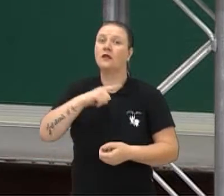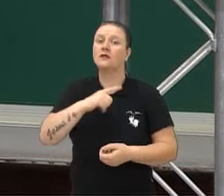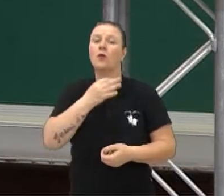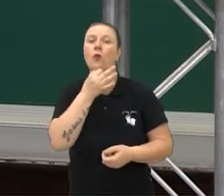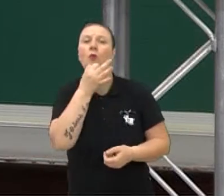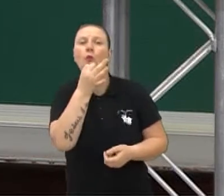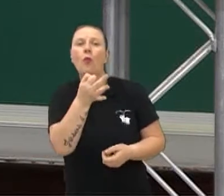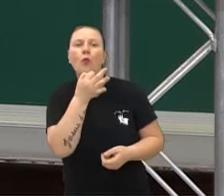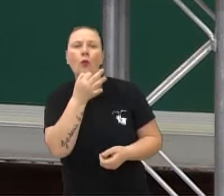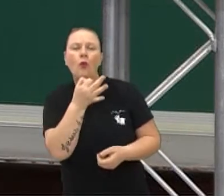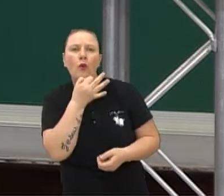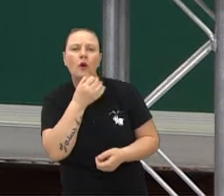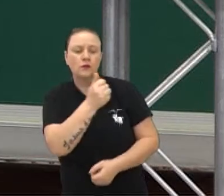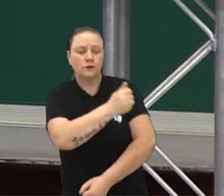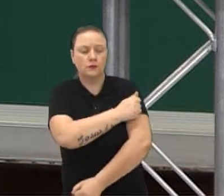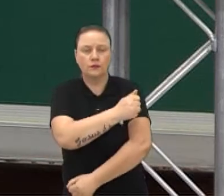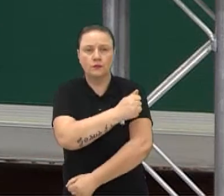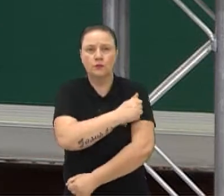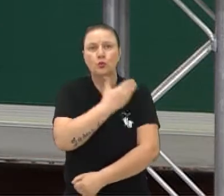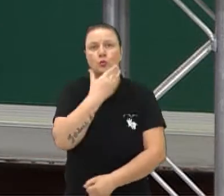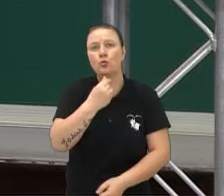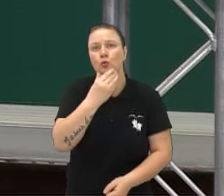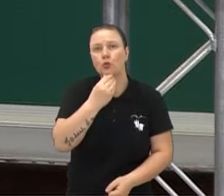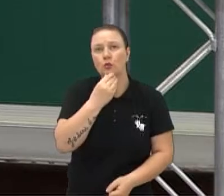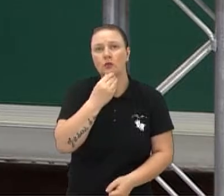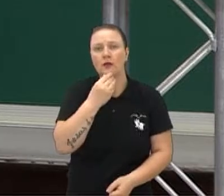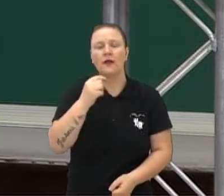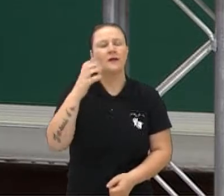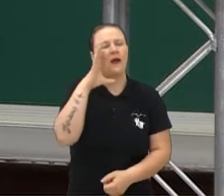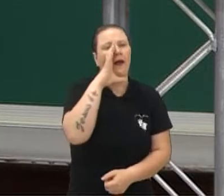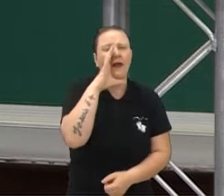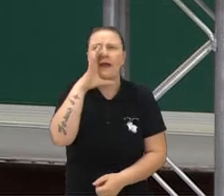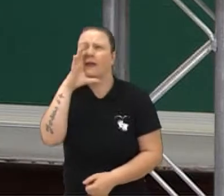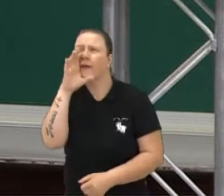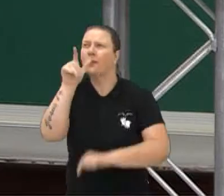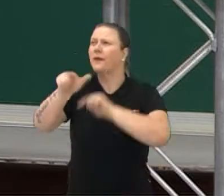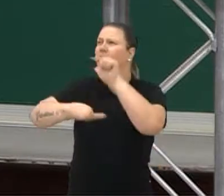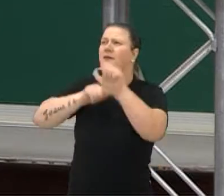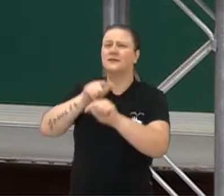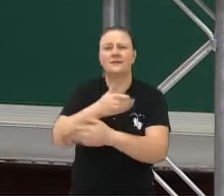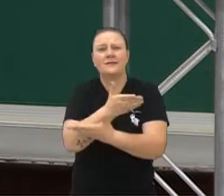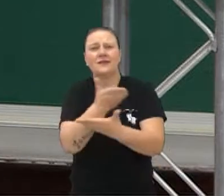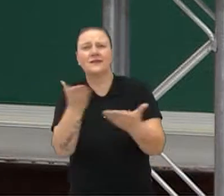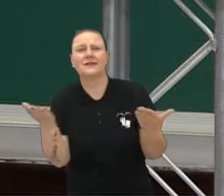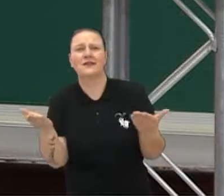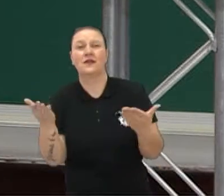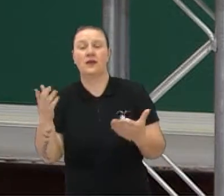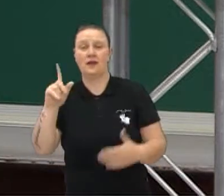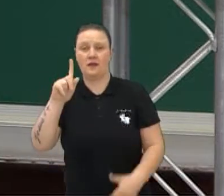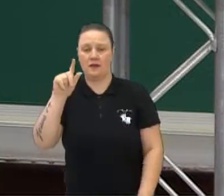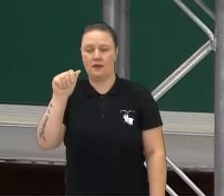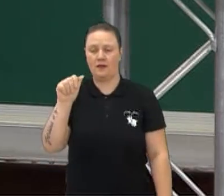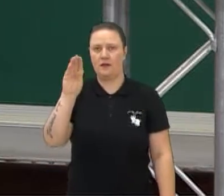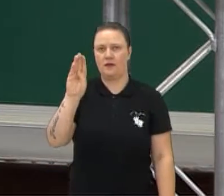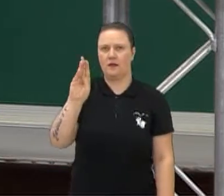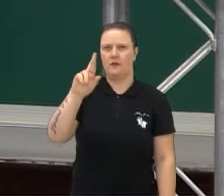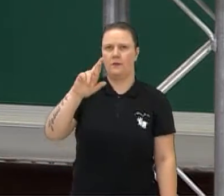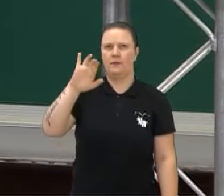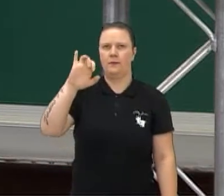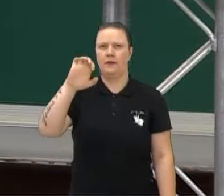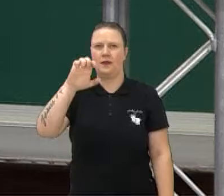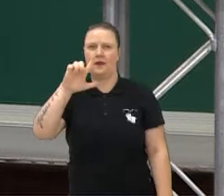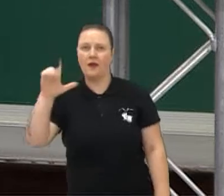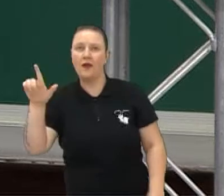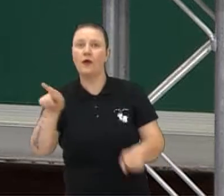comentário de um aluno que diz assim, admiro muito o trabalho de vocês. Sou o Gabriel Maurício da Silva